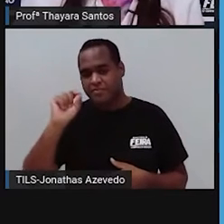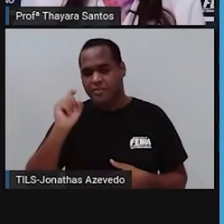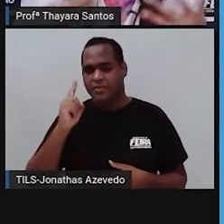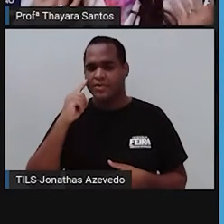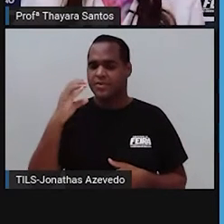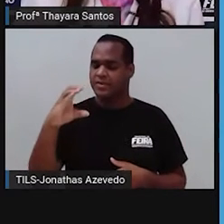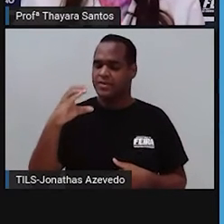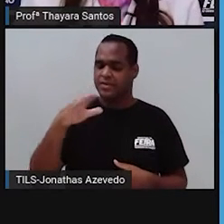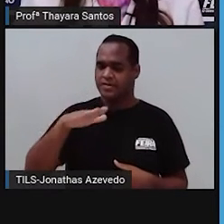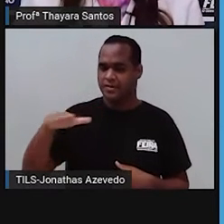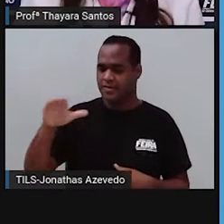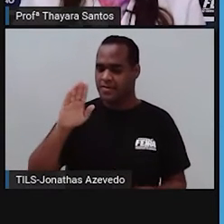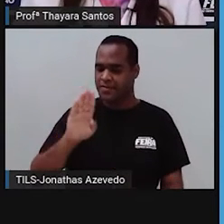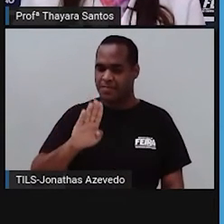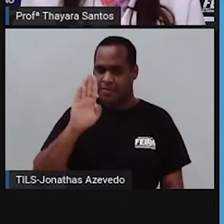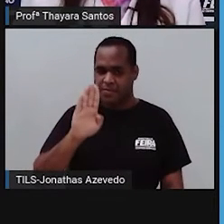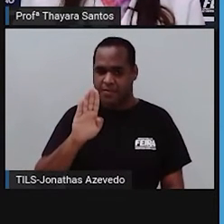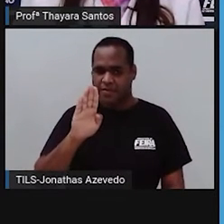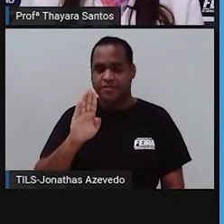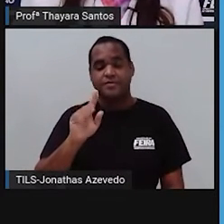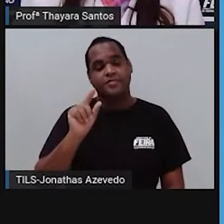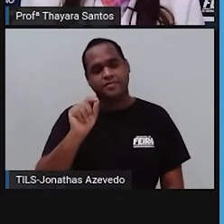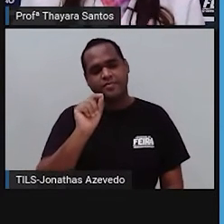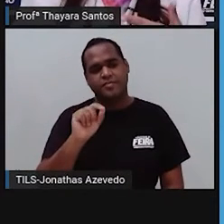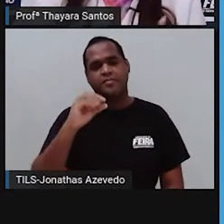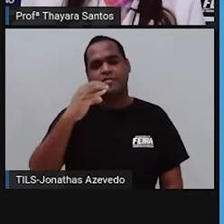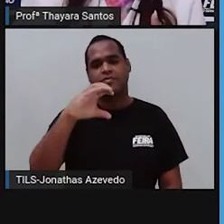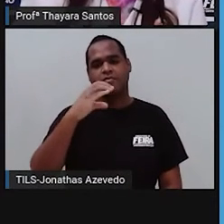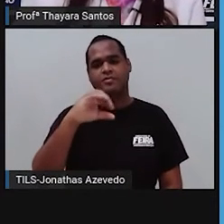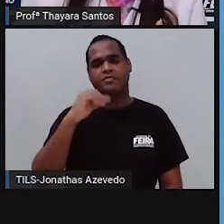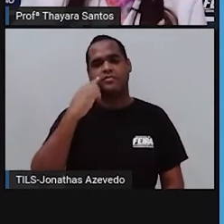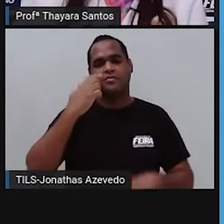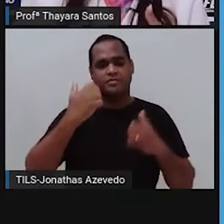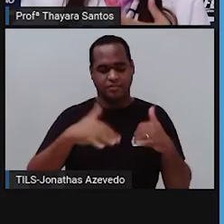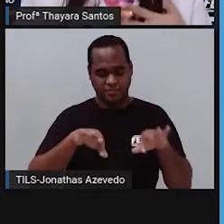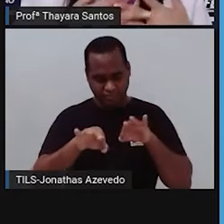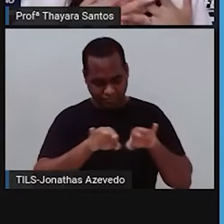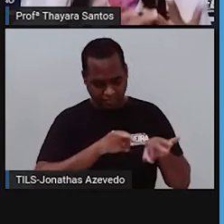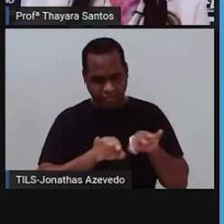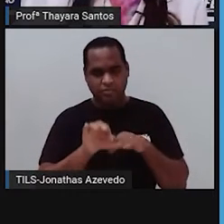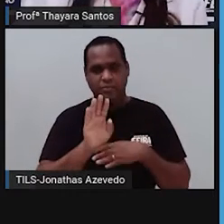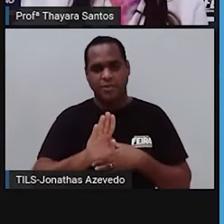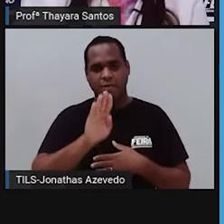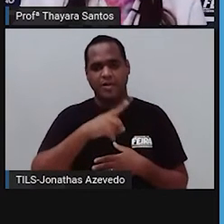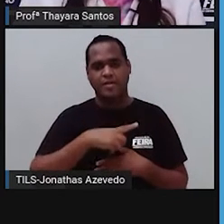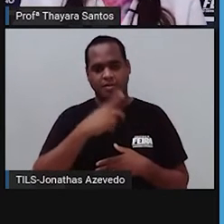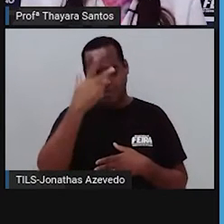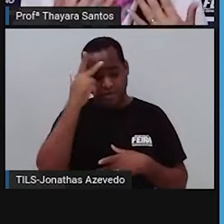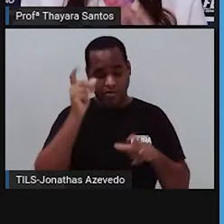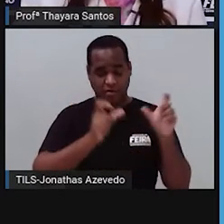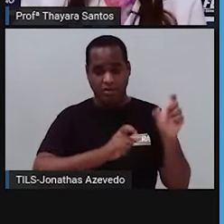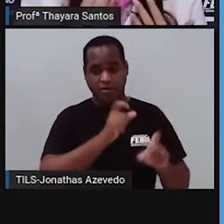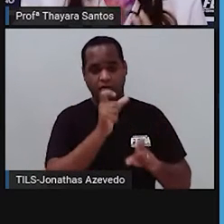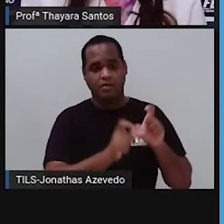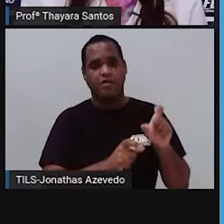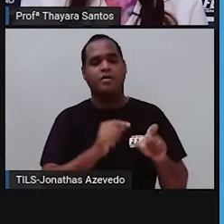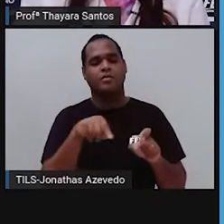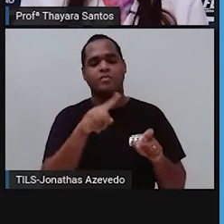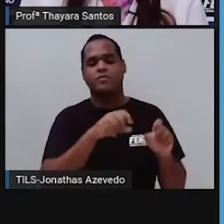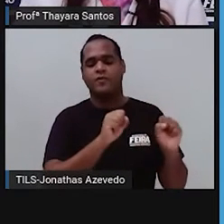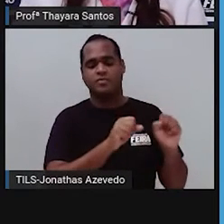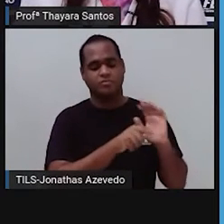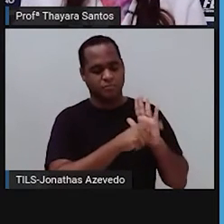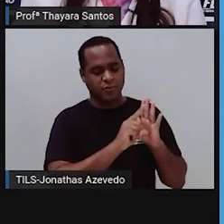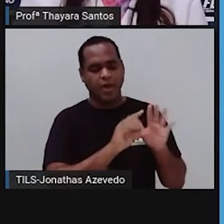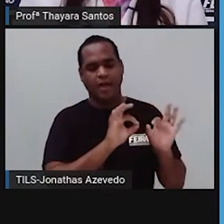ciências, né? Na biologia, tecido é um dos níveis de organização biológica dos seres vivos, que a gente já estudou em aulas